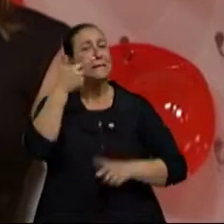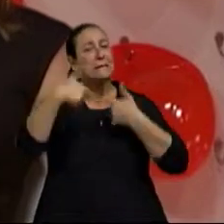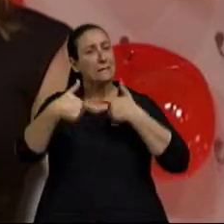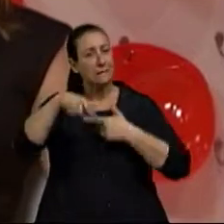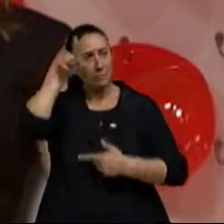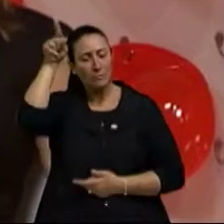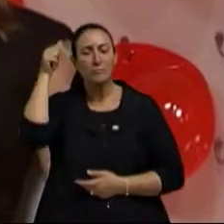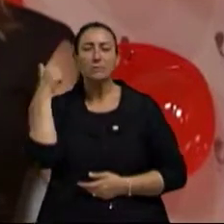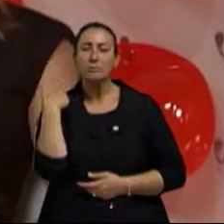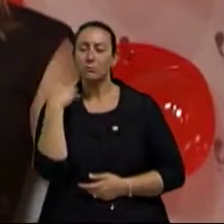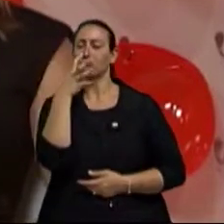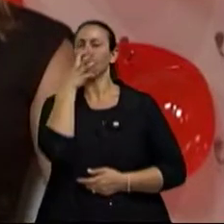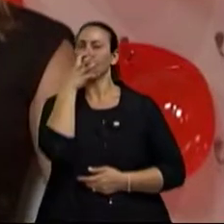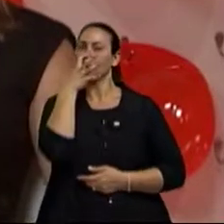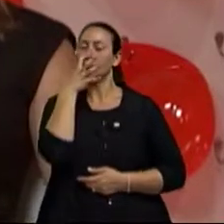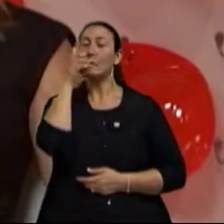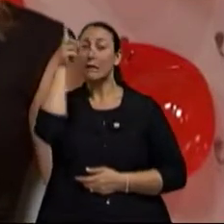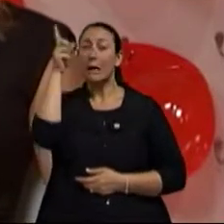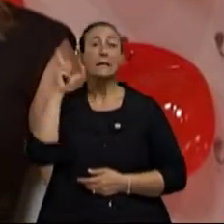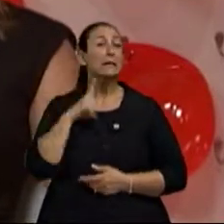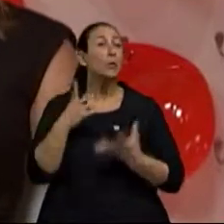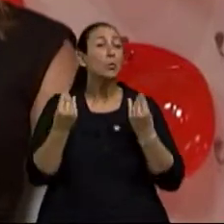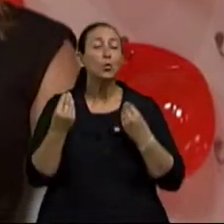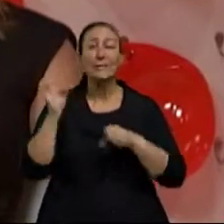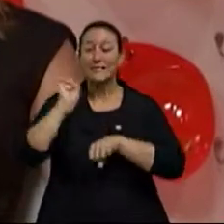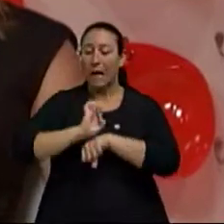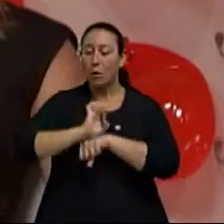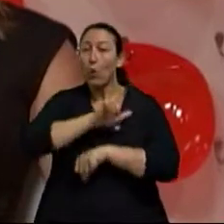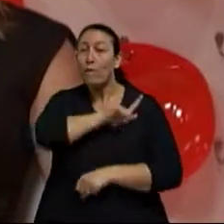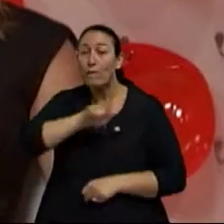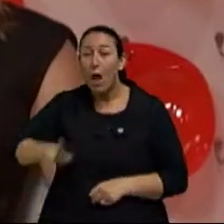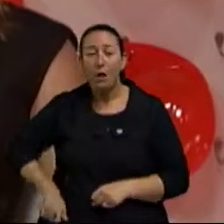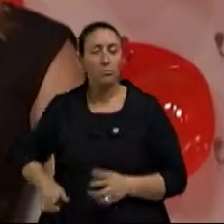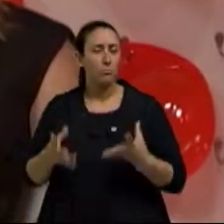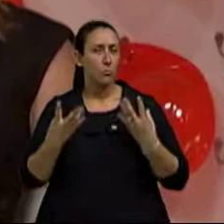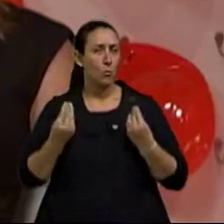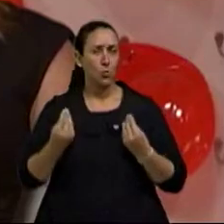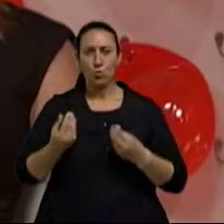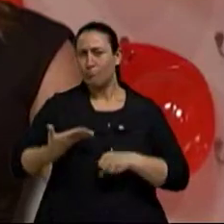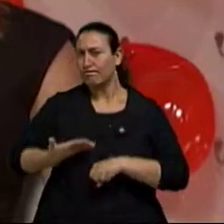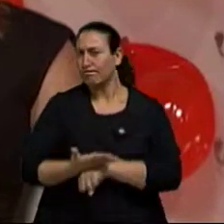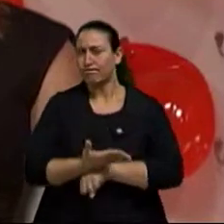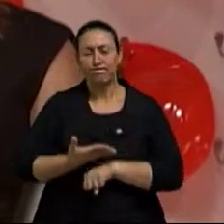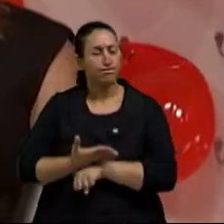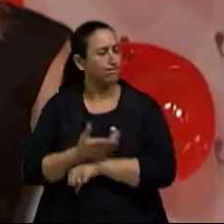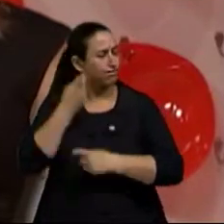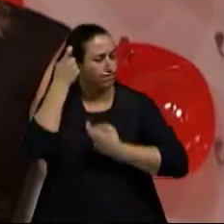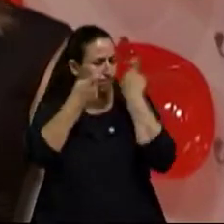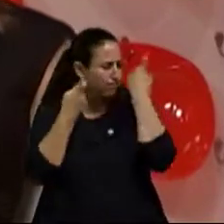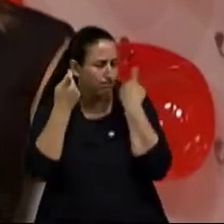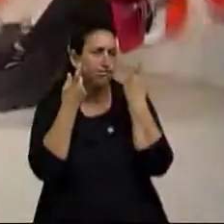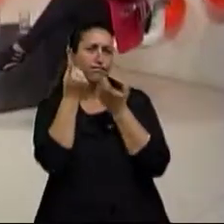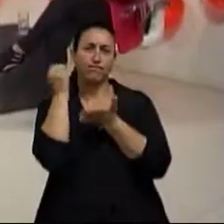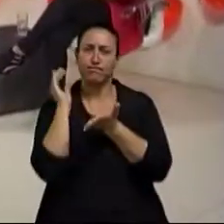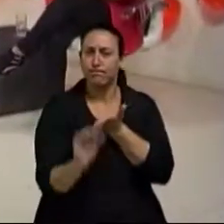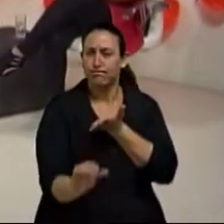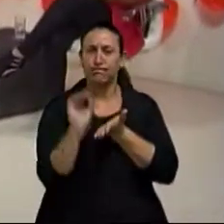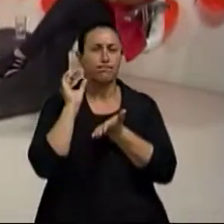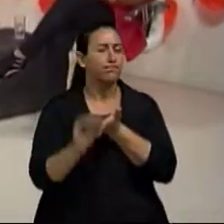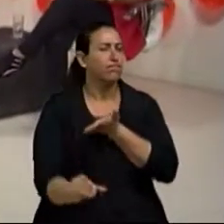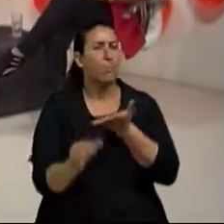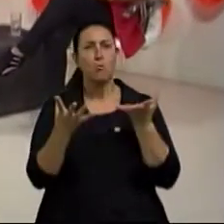é uma participação muito maior do Estado no cuidado, ao idoso e a esse cuidador. O Estado já tomou essa